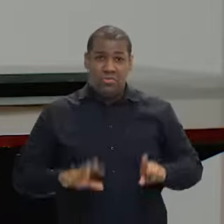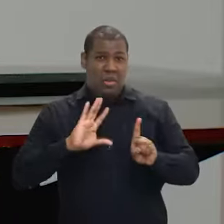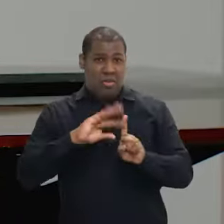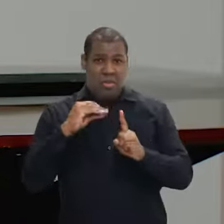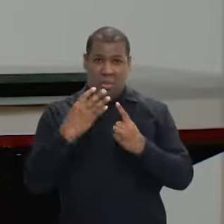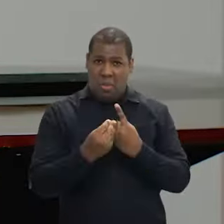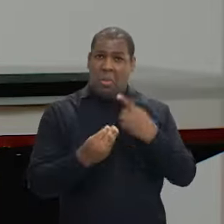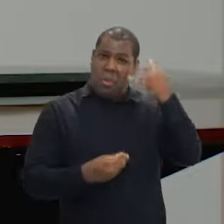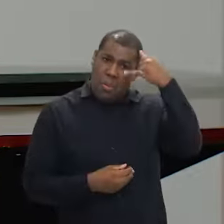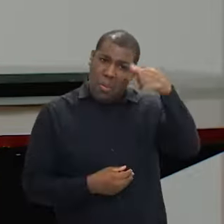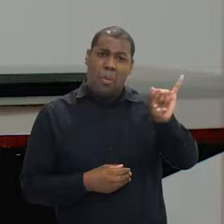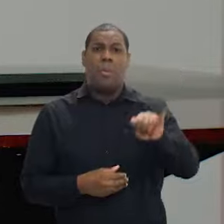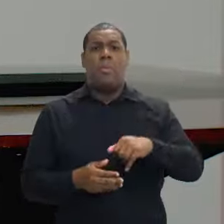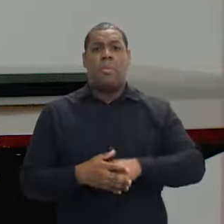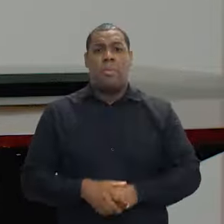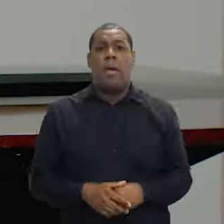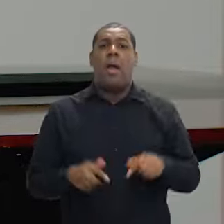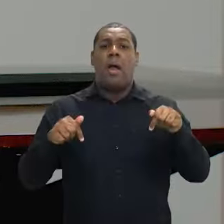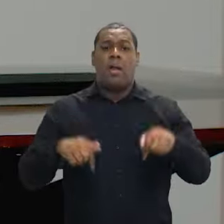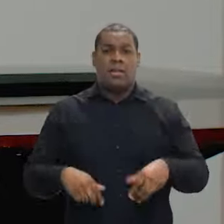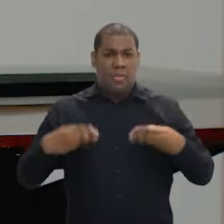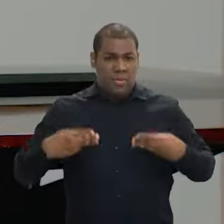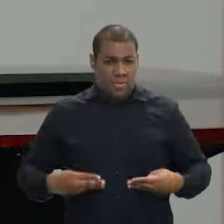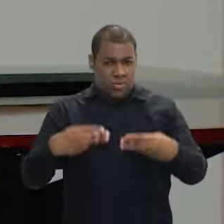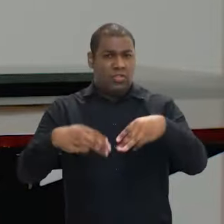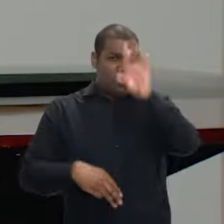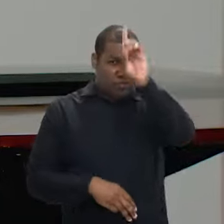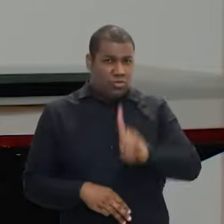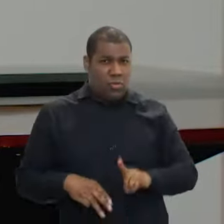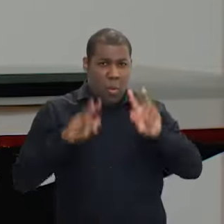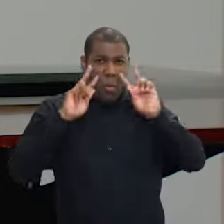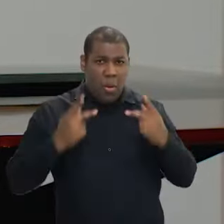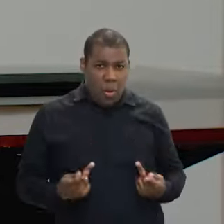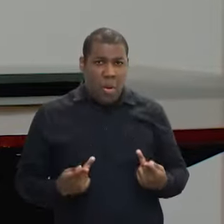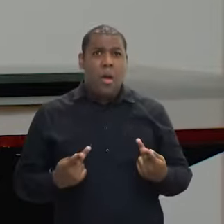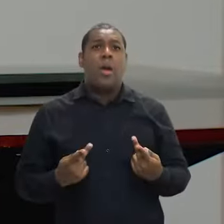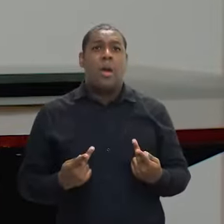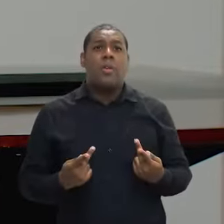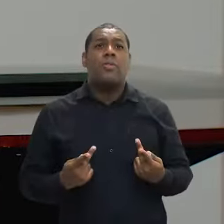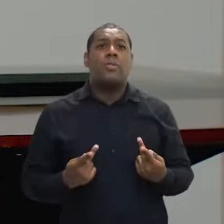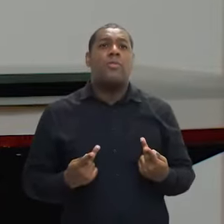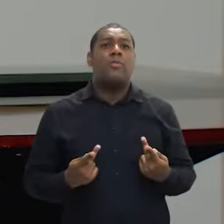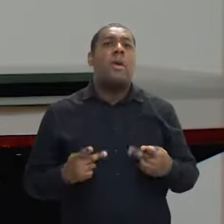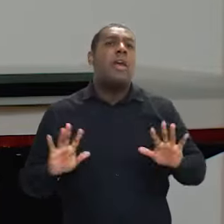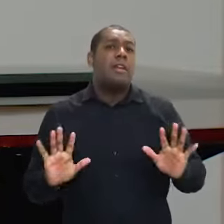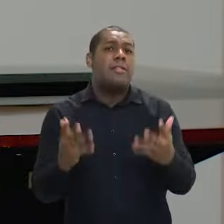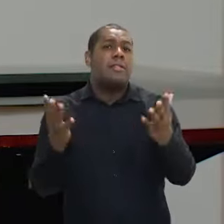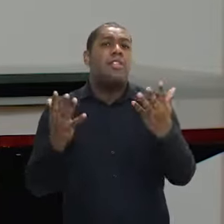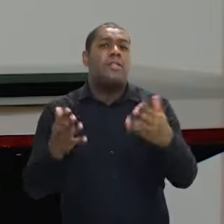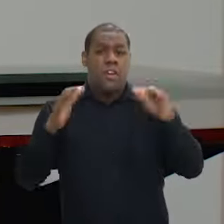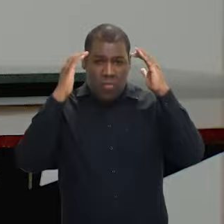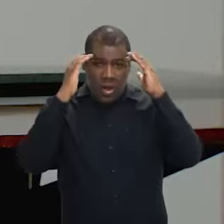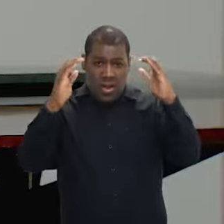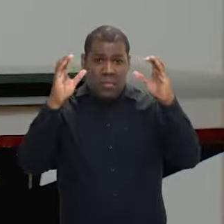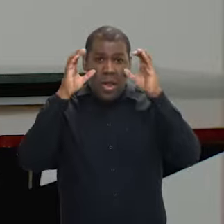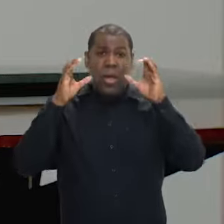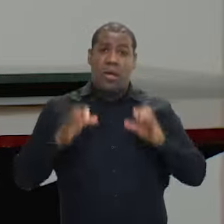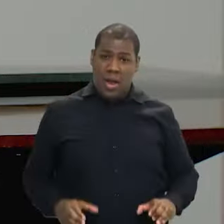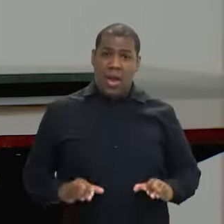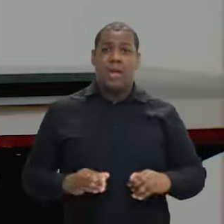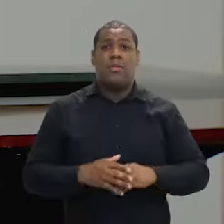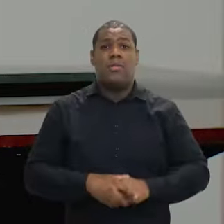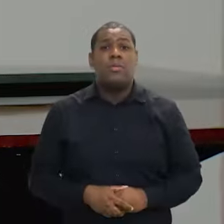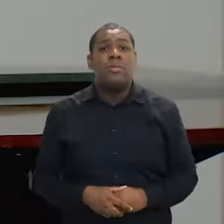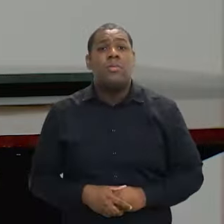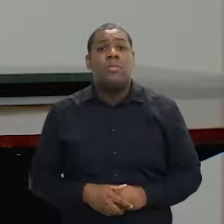espaços, em determinados territórios. Então, o nosso Ministério tem trabalhado muito com a promoção da cidadania, né? Por isso que o Ministério,